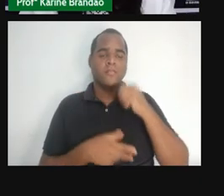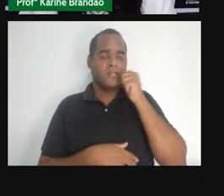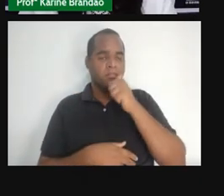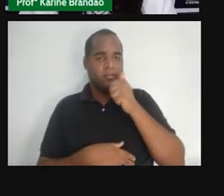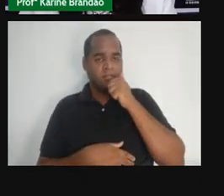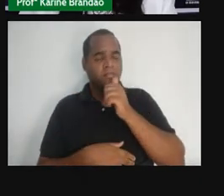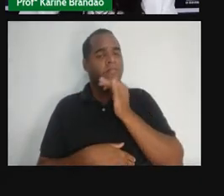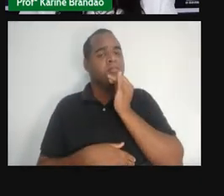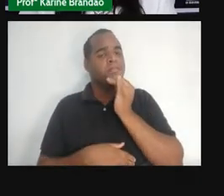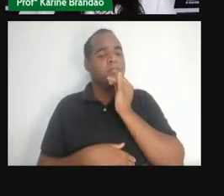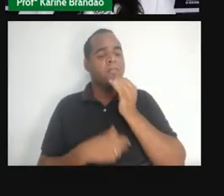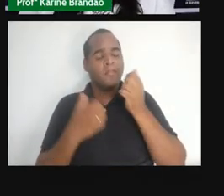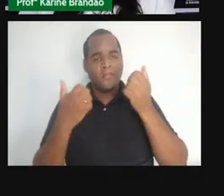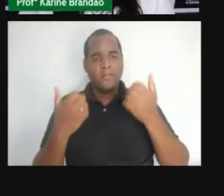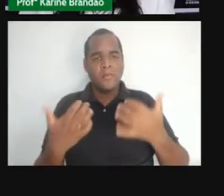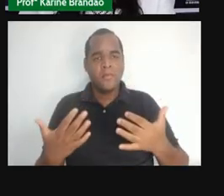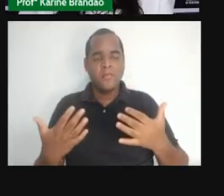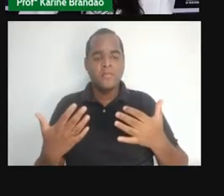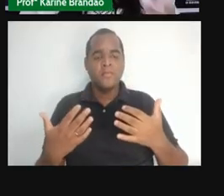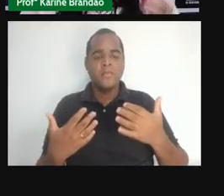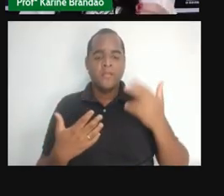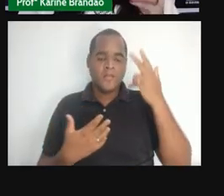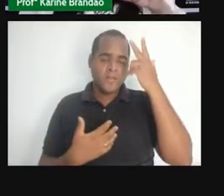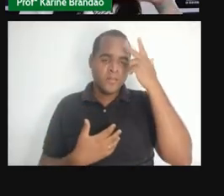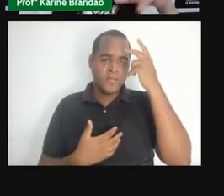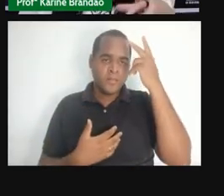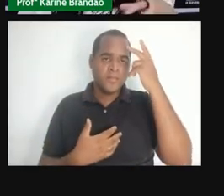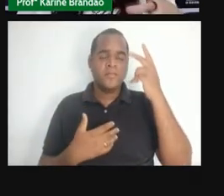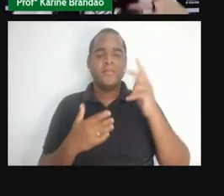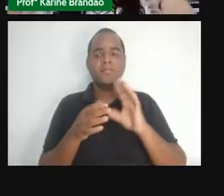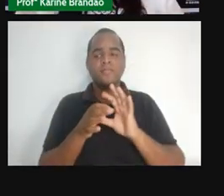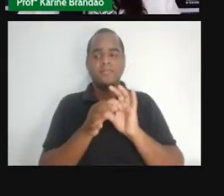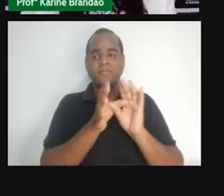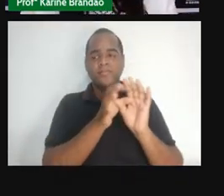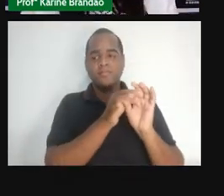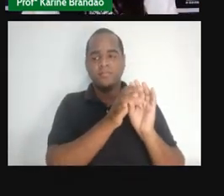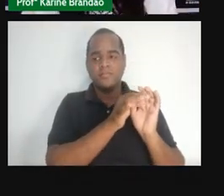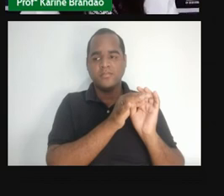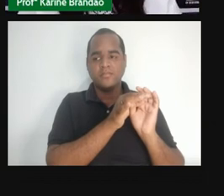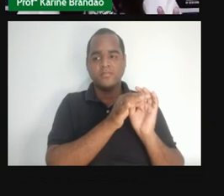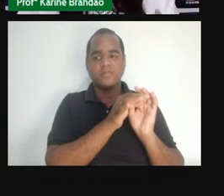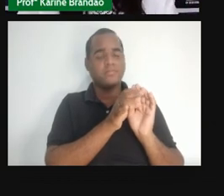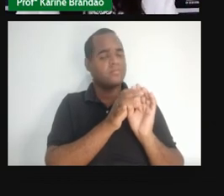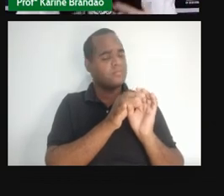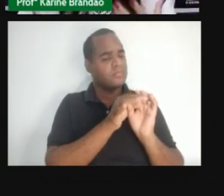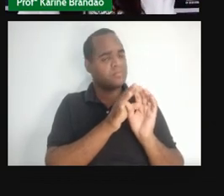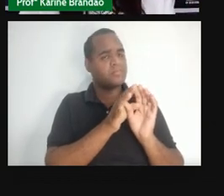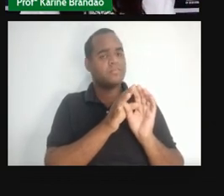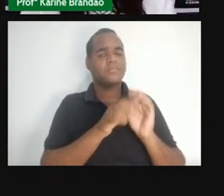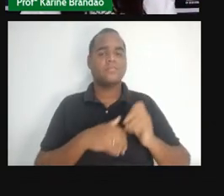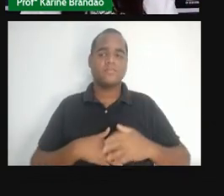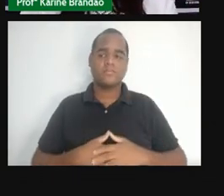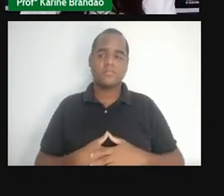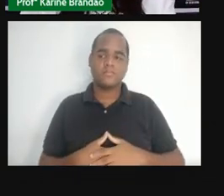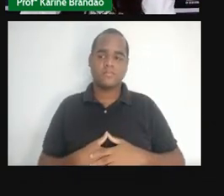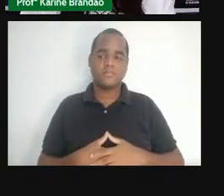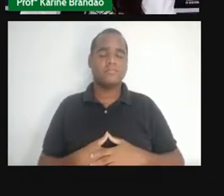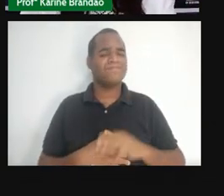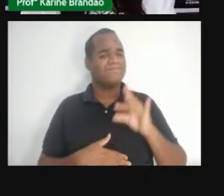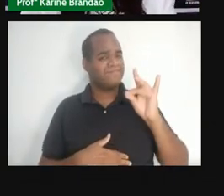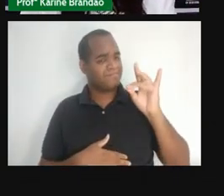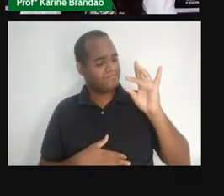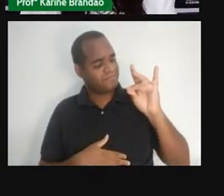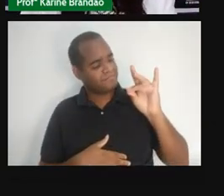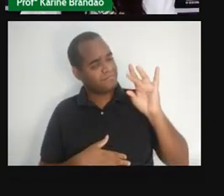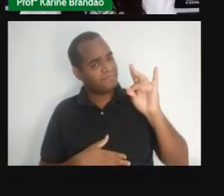também, né? Porque a gente sabe que as mulheres, por exemplo, elas, naturalmente, elas vão